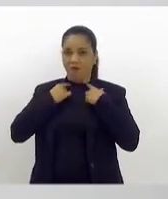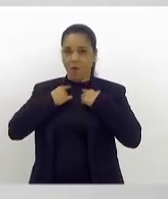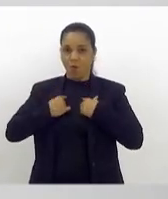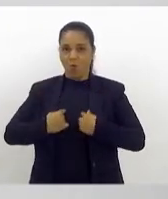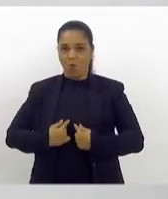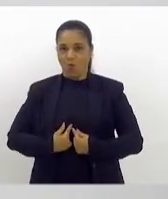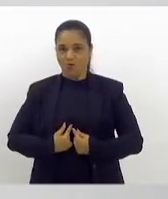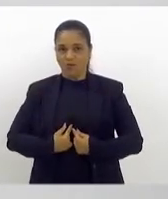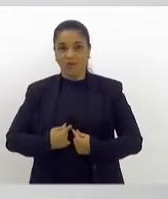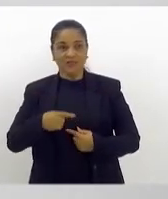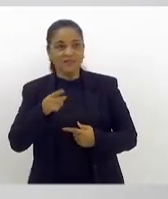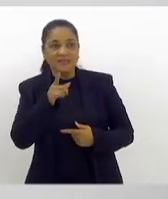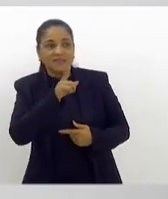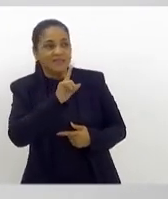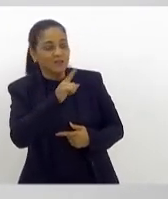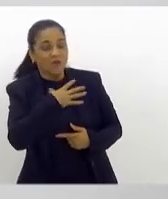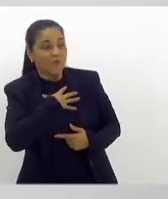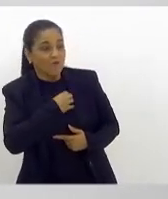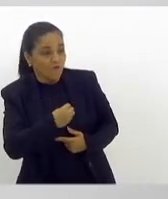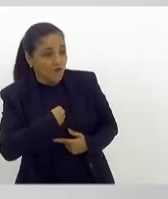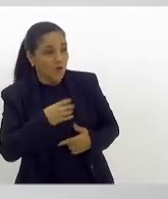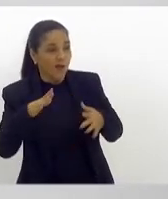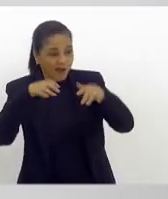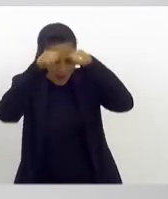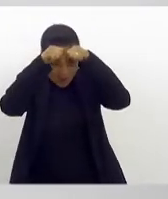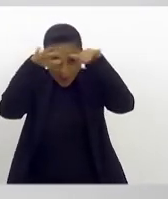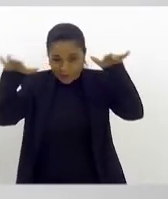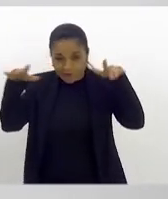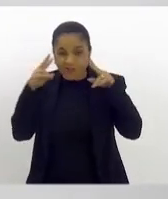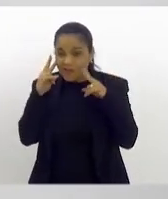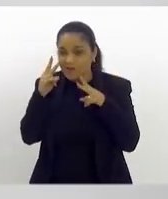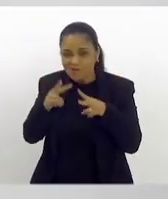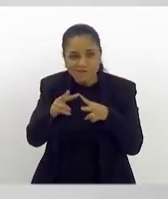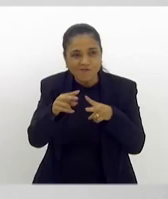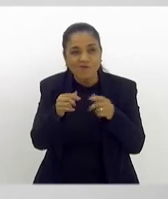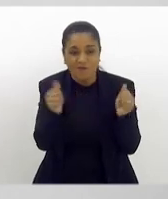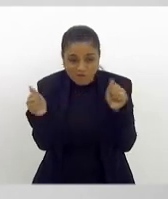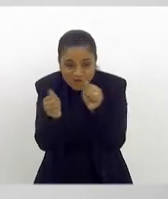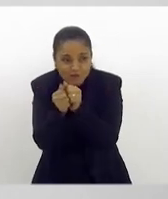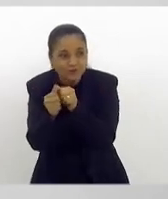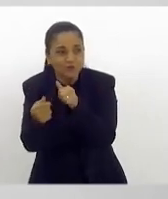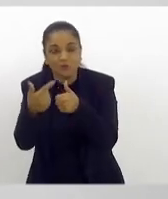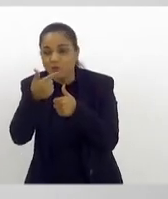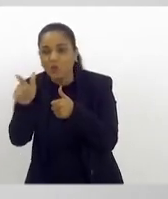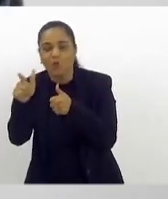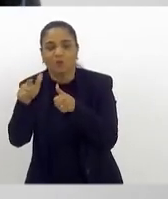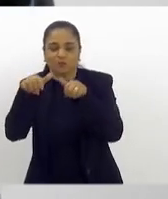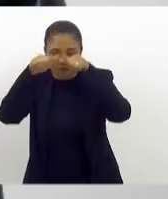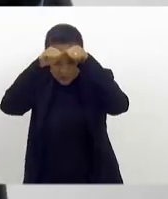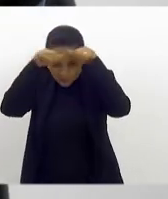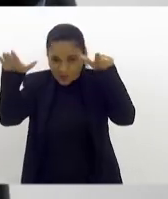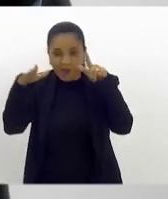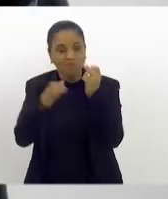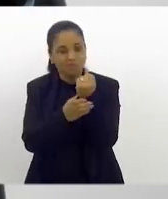ele é meu filho, ele é autista, ele está vendo outros autistas e quer ficar com eles. O segurança deixou.